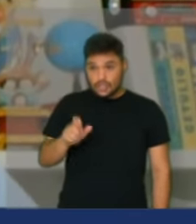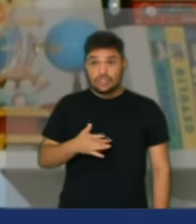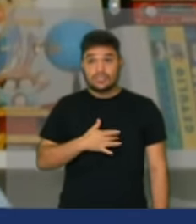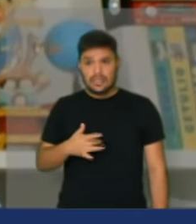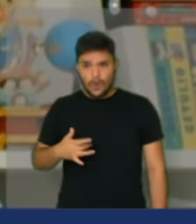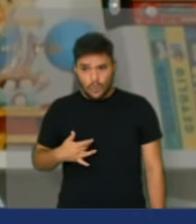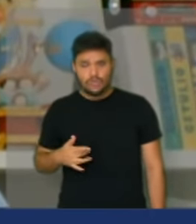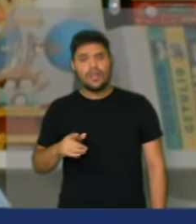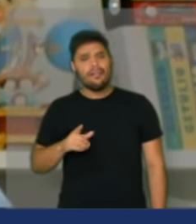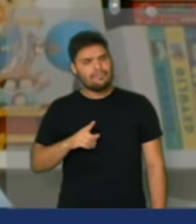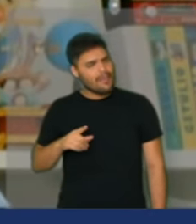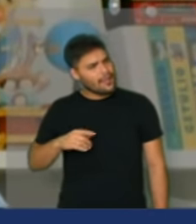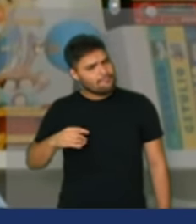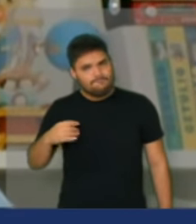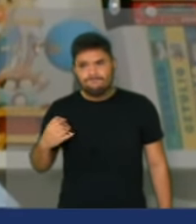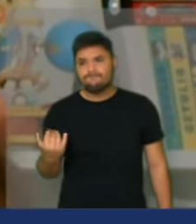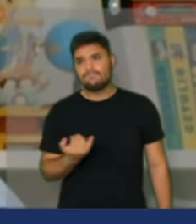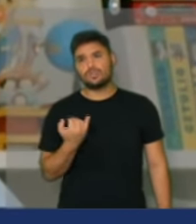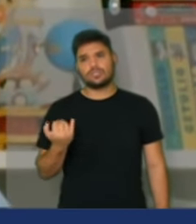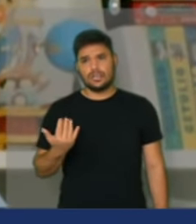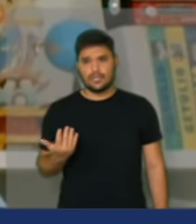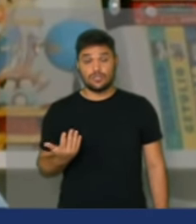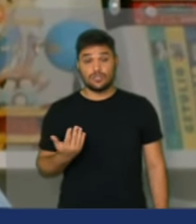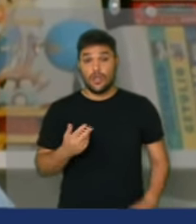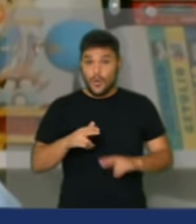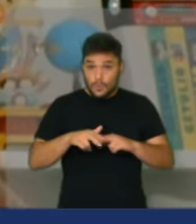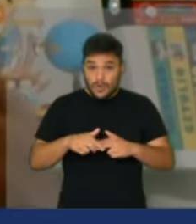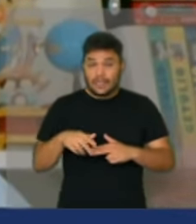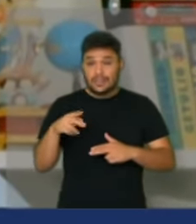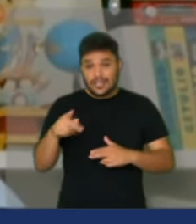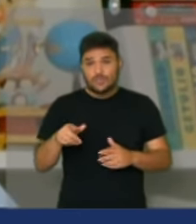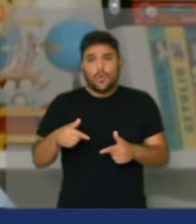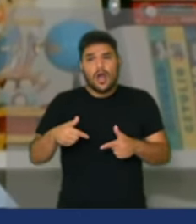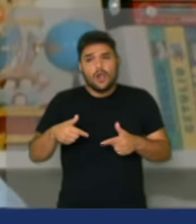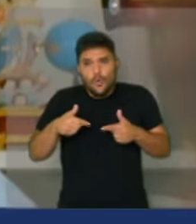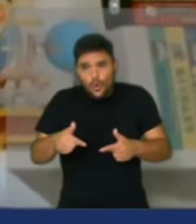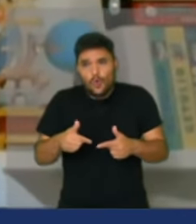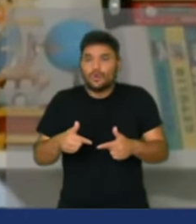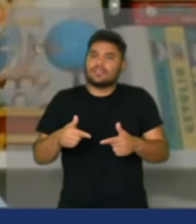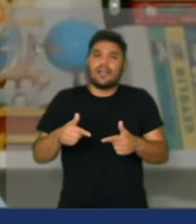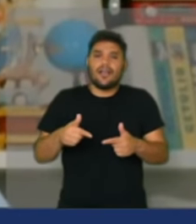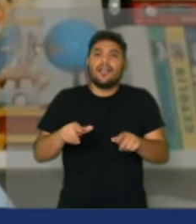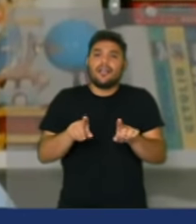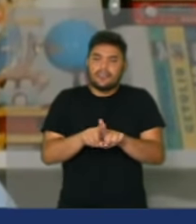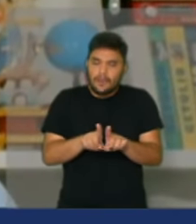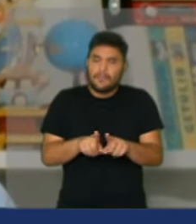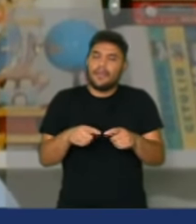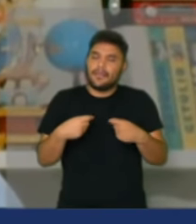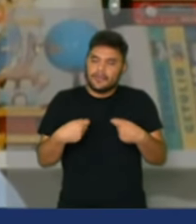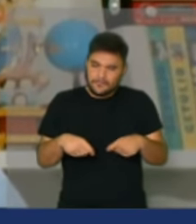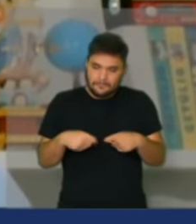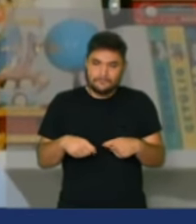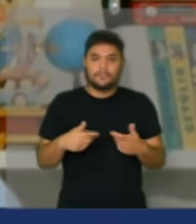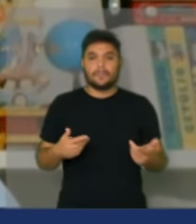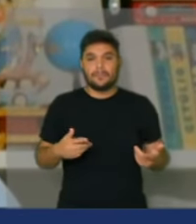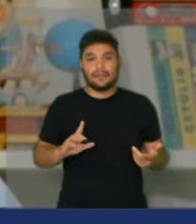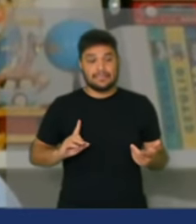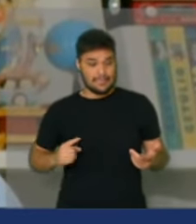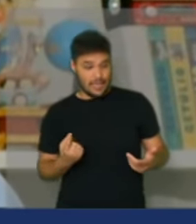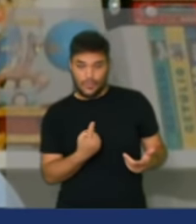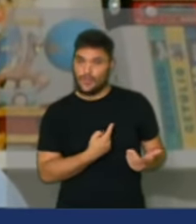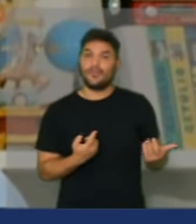fundamental, portanto, as suas bandeiras, as suas causas, também tem que ser as nossas